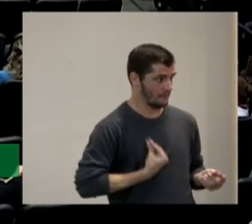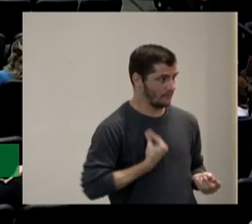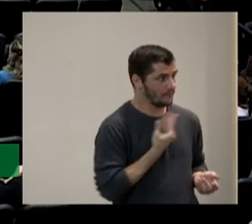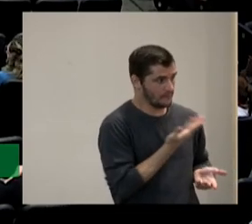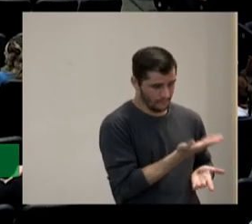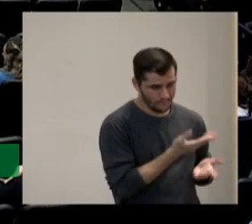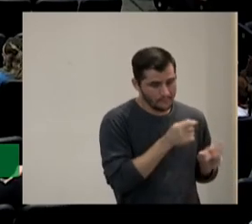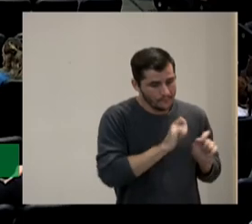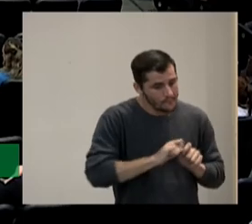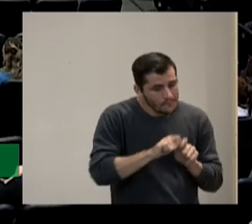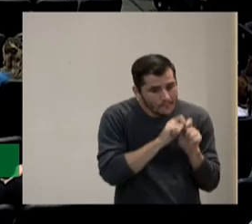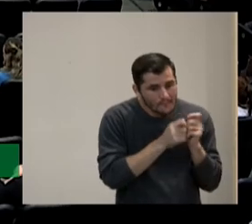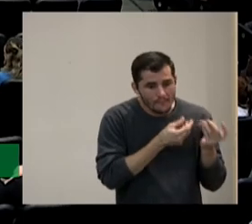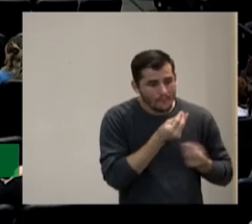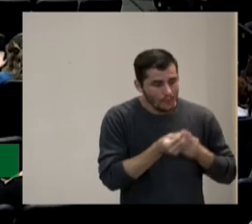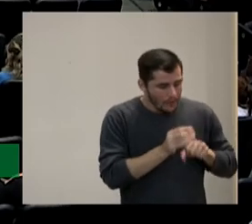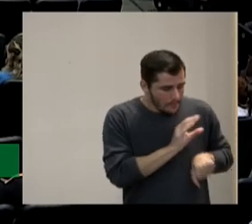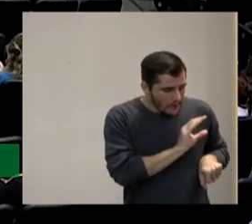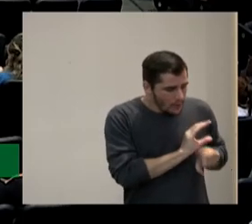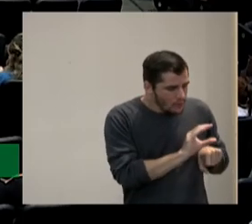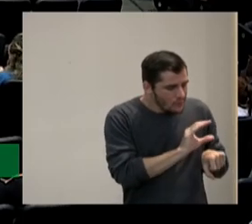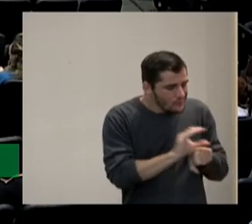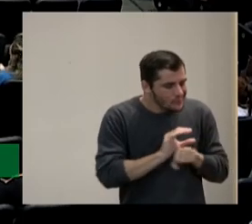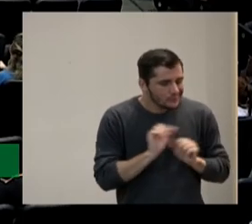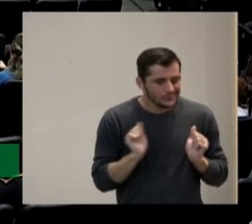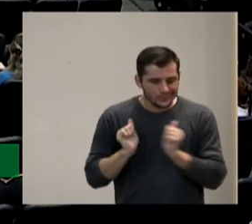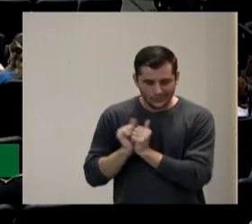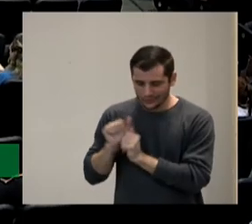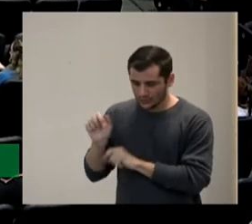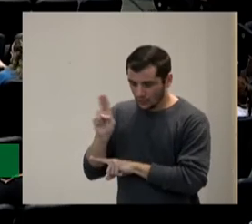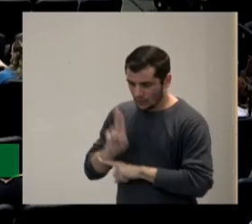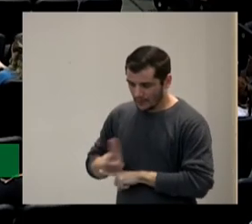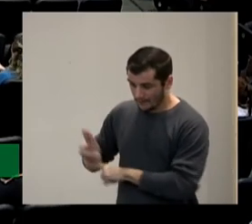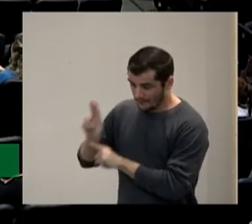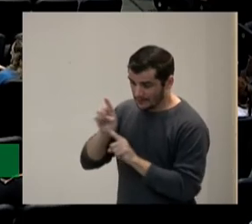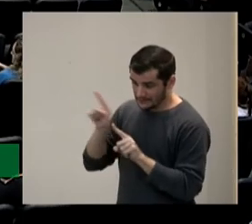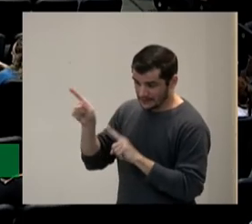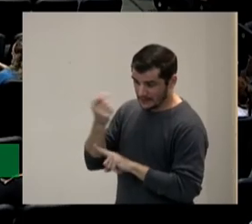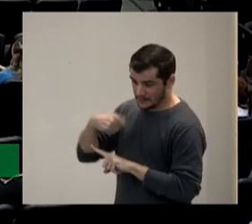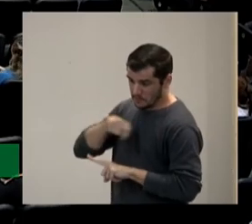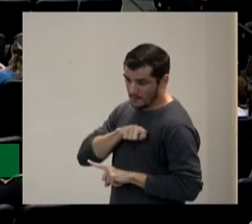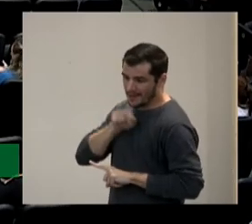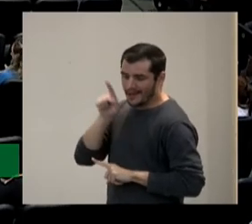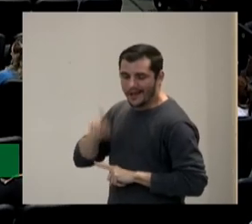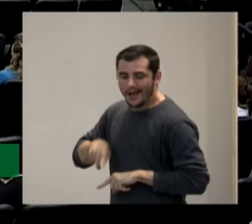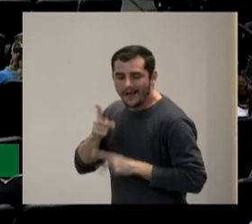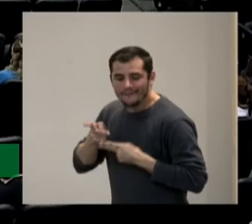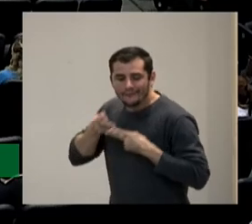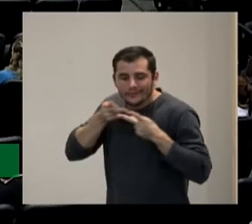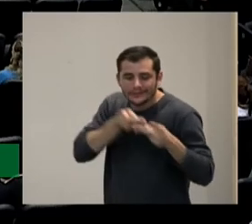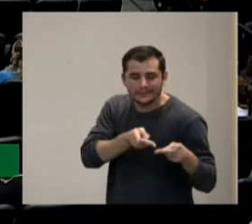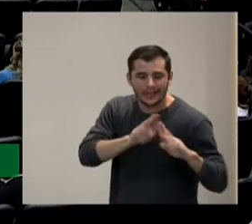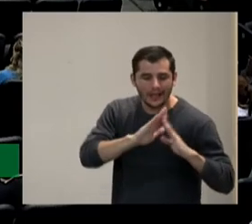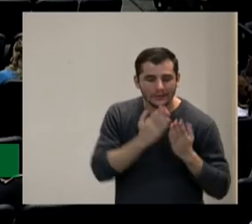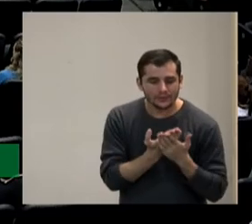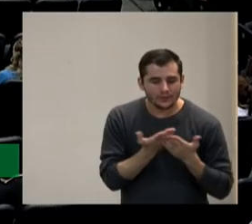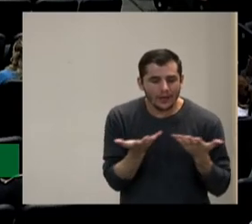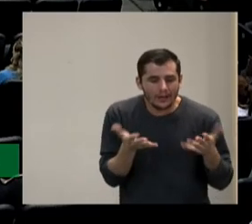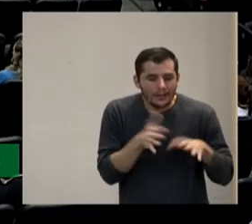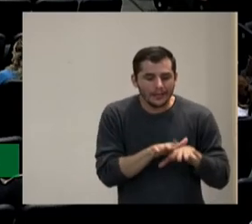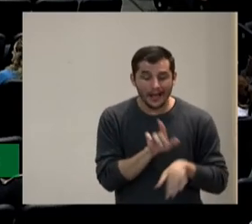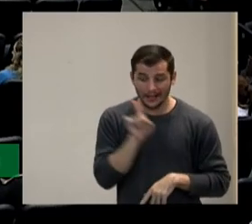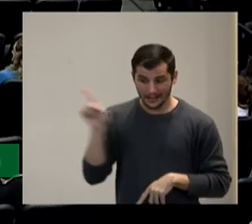faço um curso junto com a Universidade de Alcalá que visitamos escolas inclusivas em Espanha